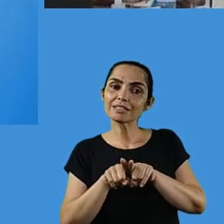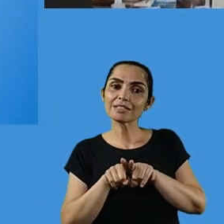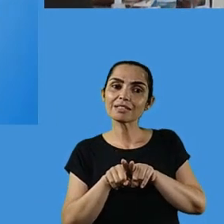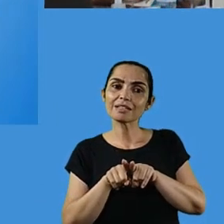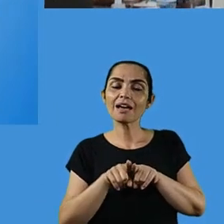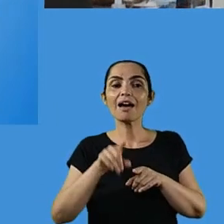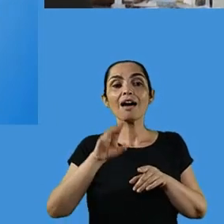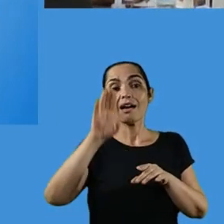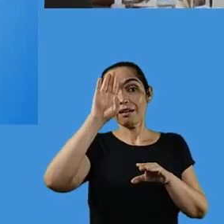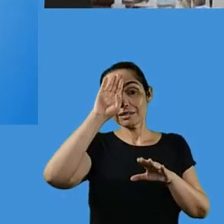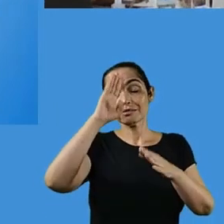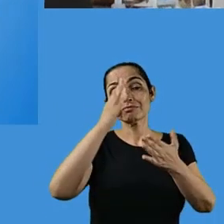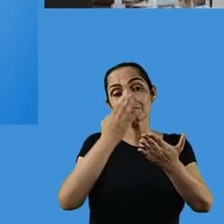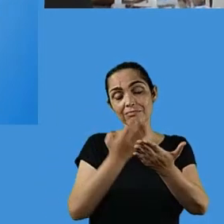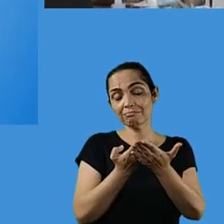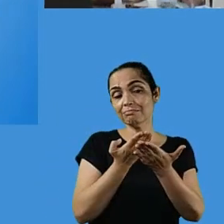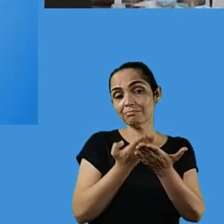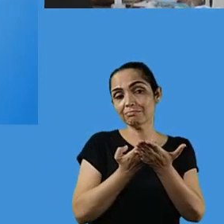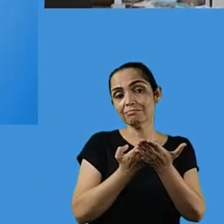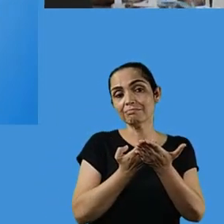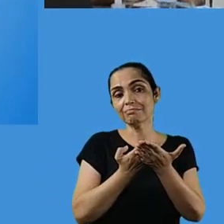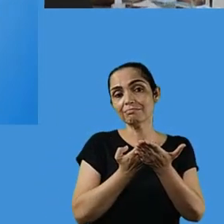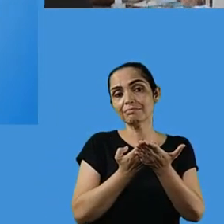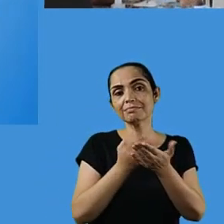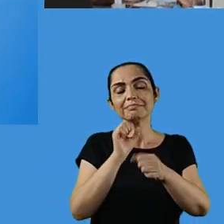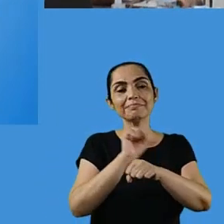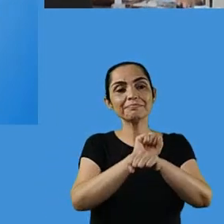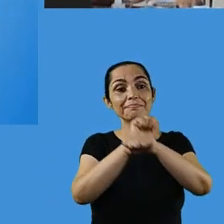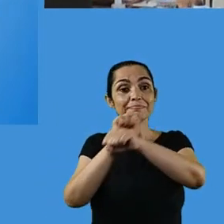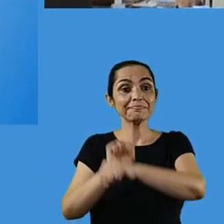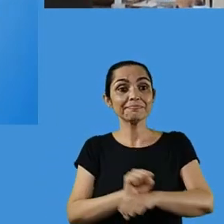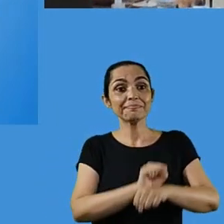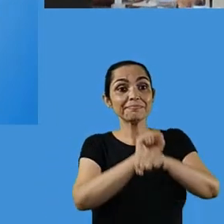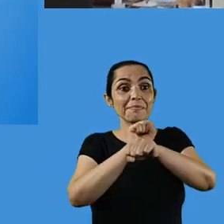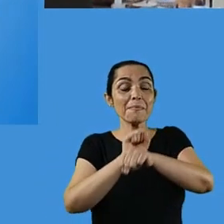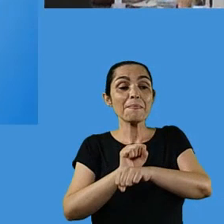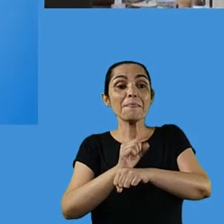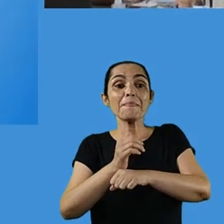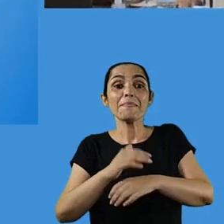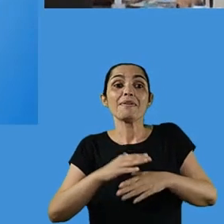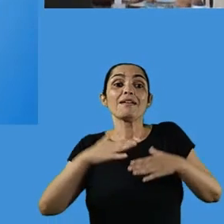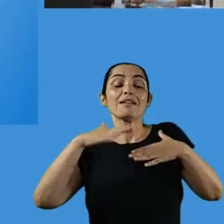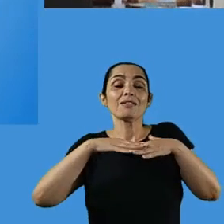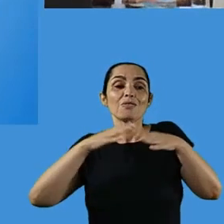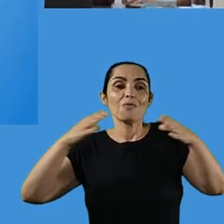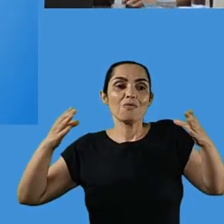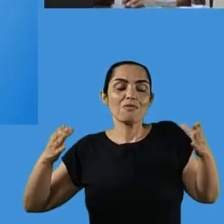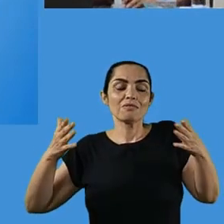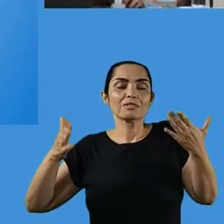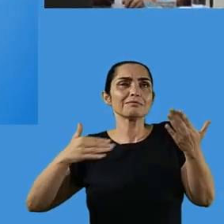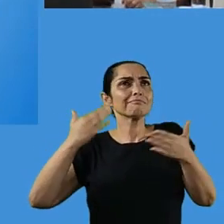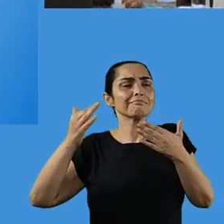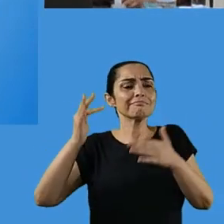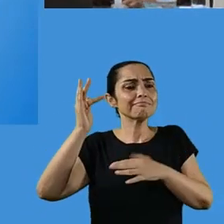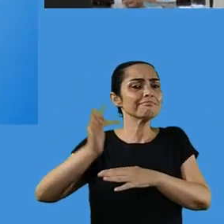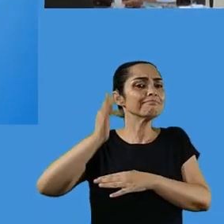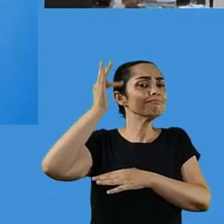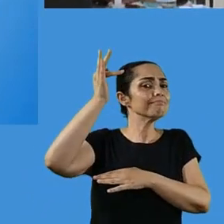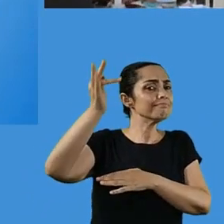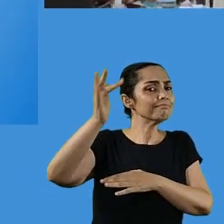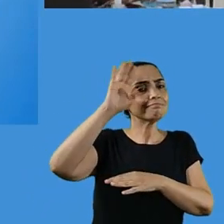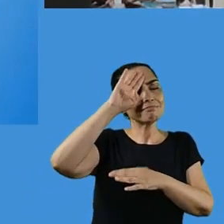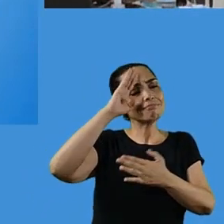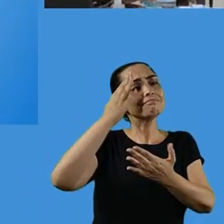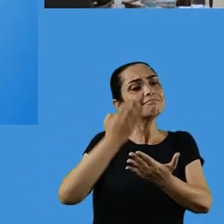esperança. Então, eu agradeço, quero passar agora a palavra para a Bel, que vai dar continuidade,